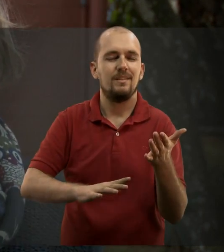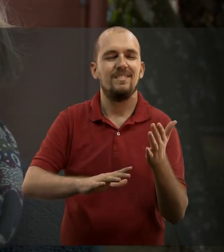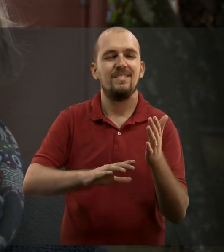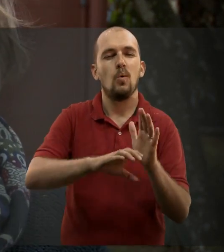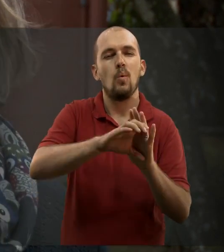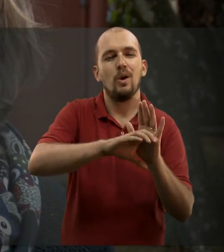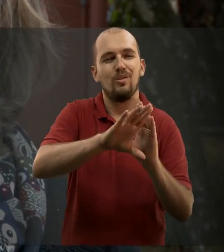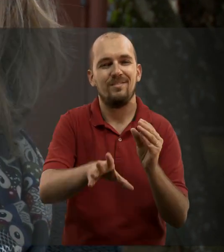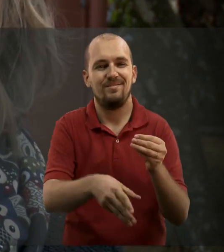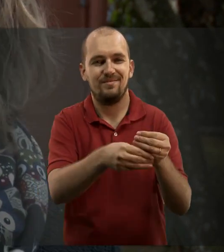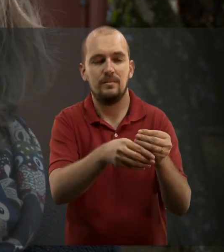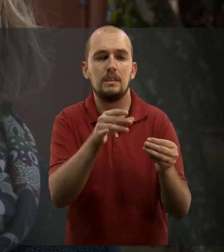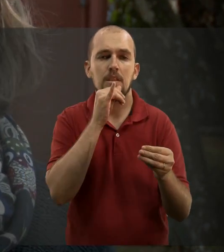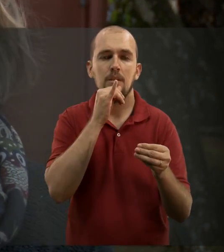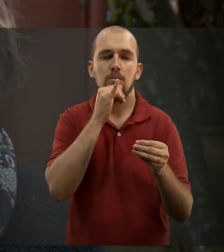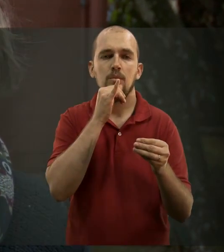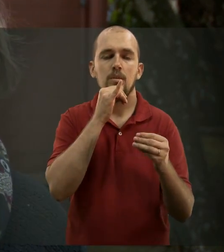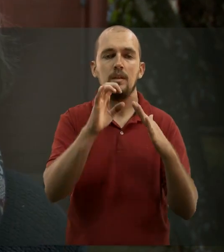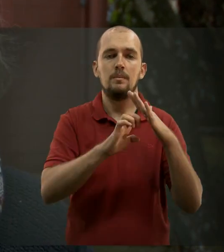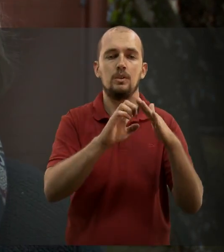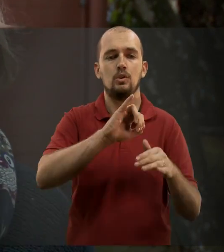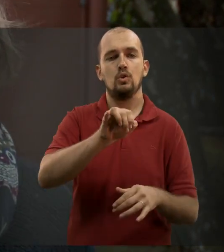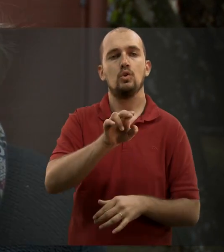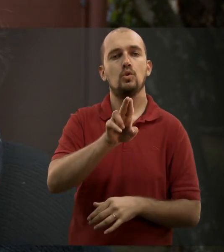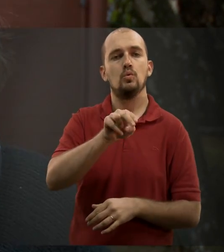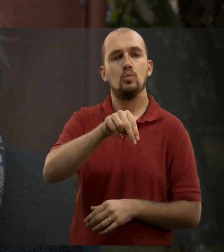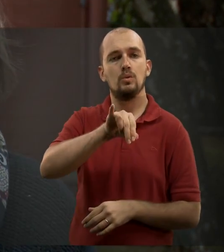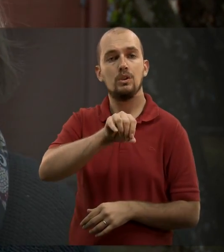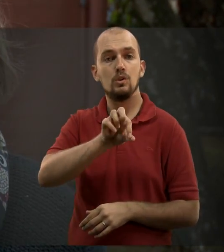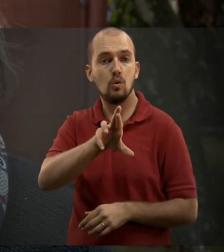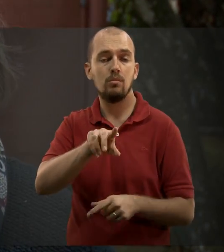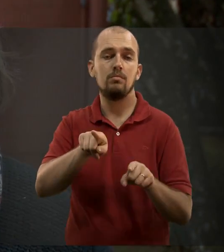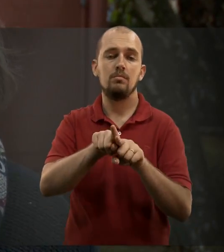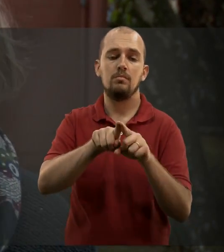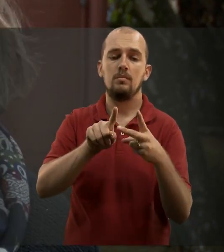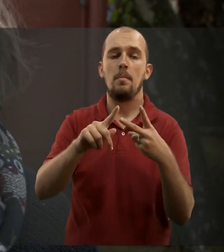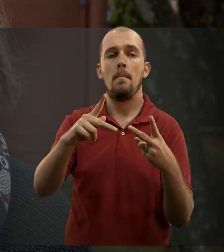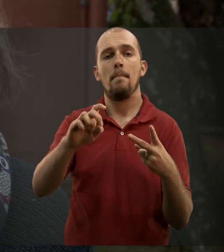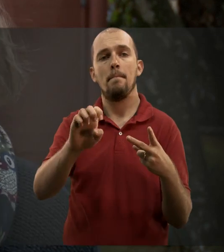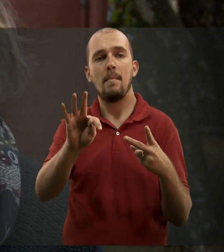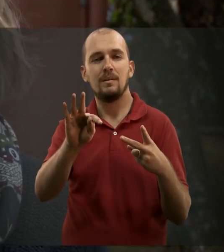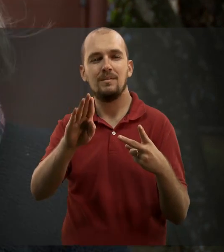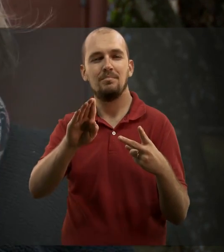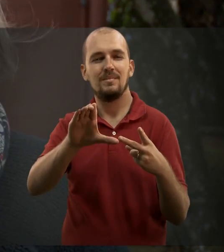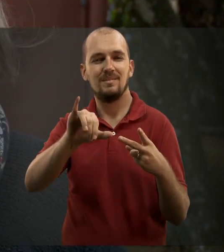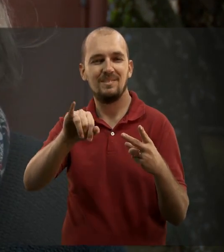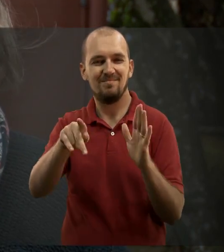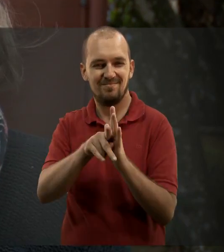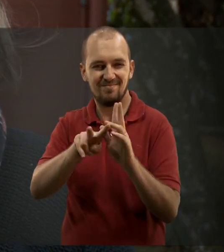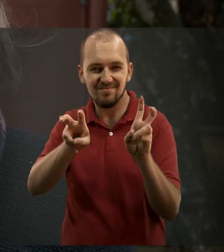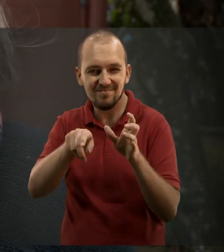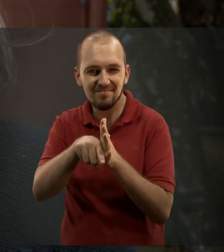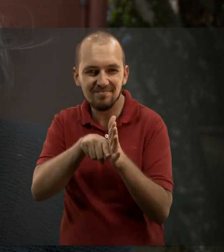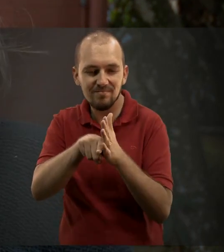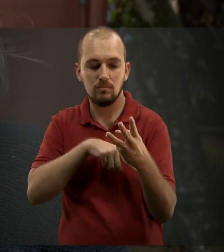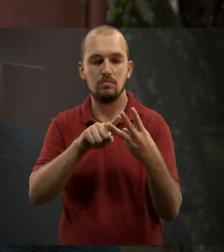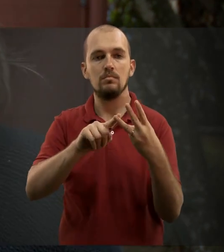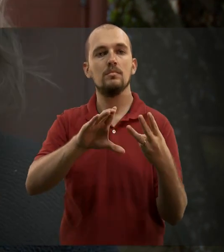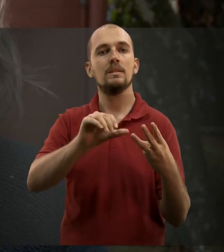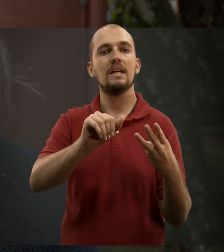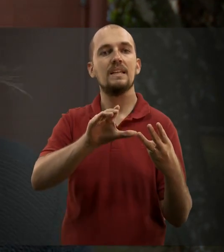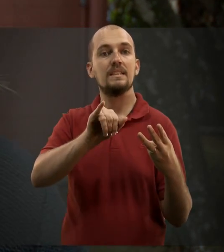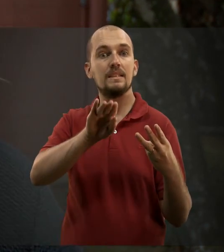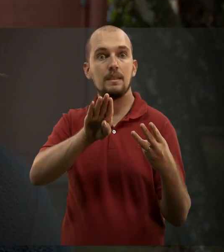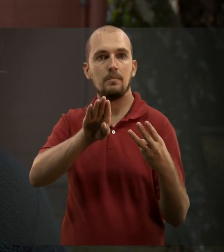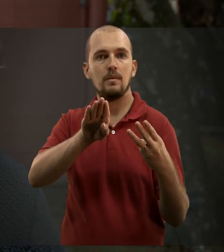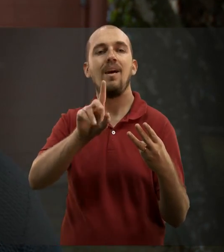como a Empresa Júnior, que é a InfoJúnior, e o PET BCI, que é sobre pesquisa. Também tem o CACIB, que é o